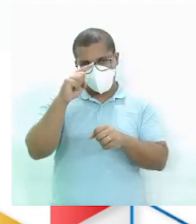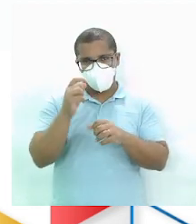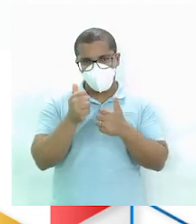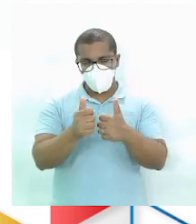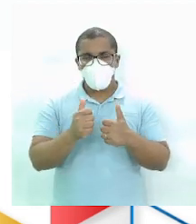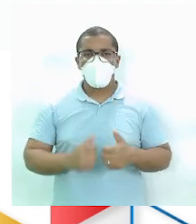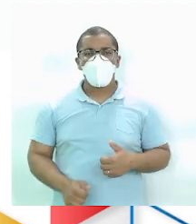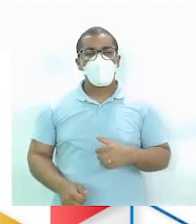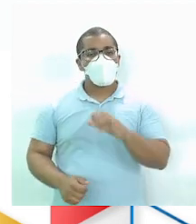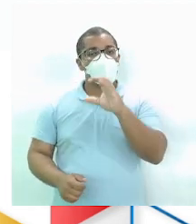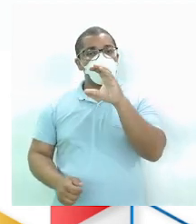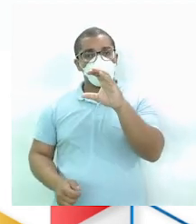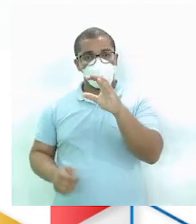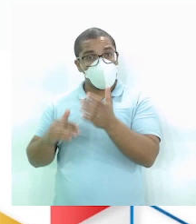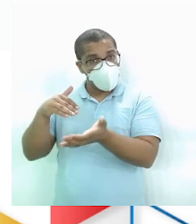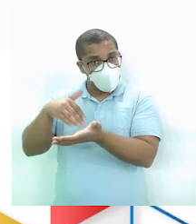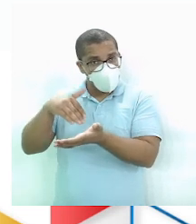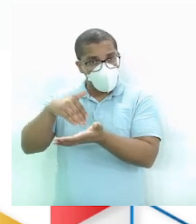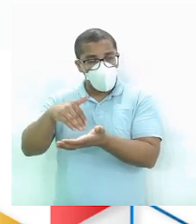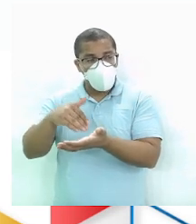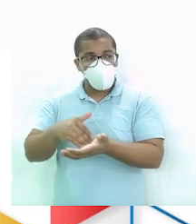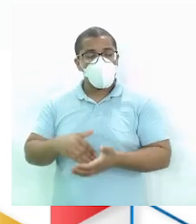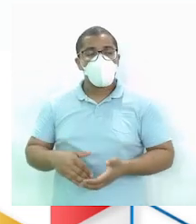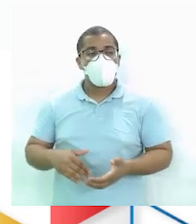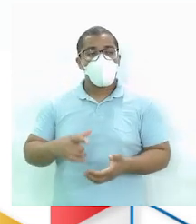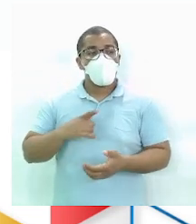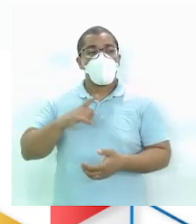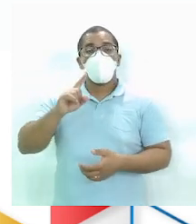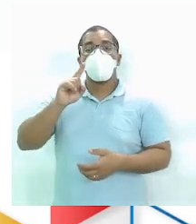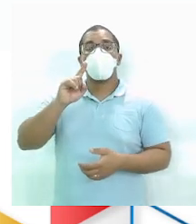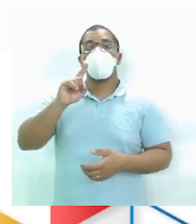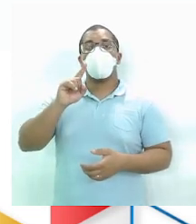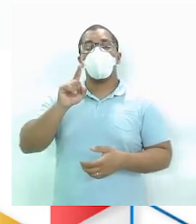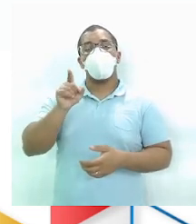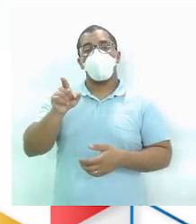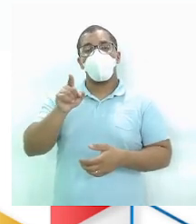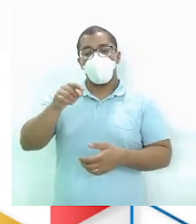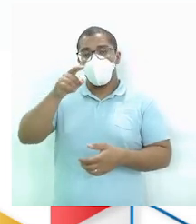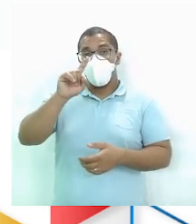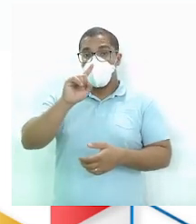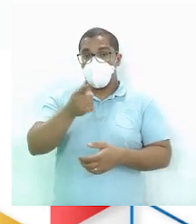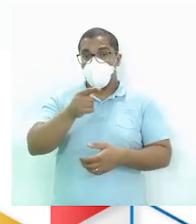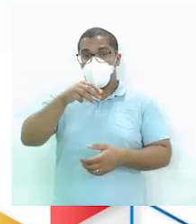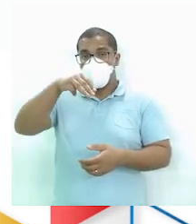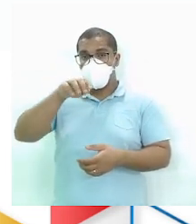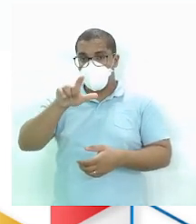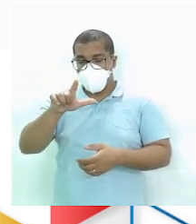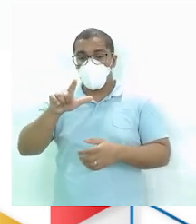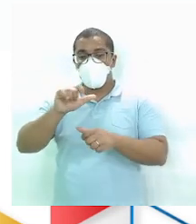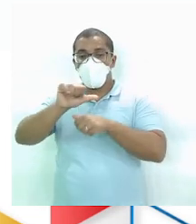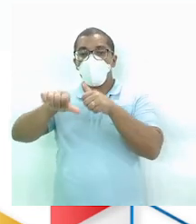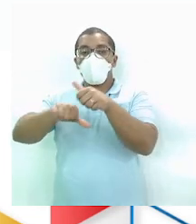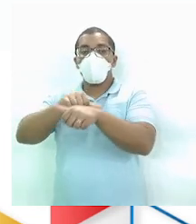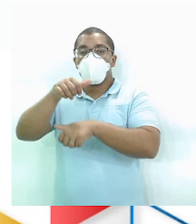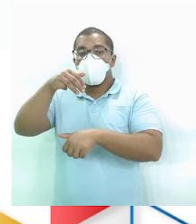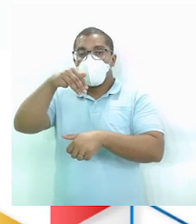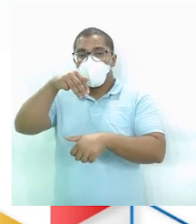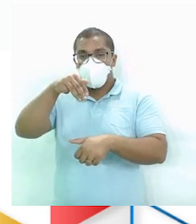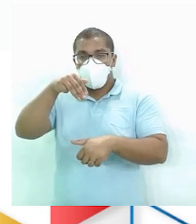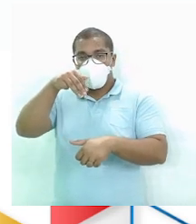Para finalizar Mil ml Eu vou transformar em mililitros